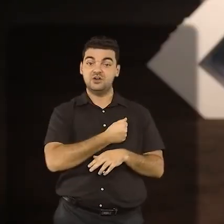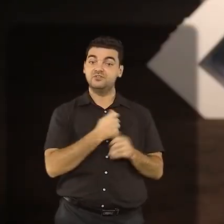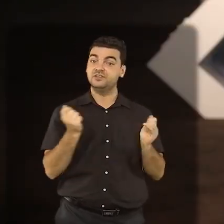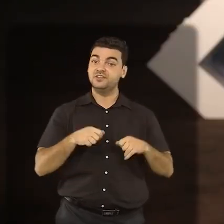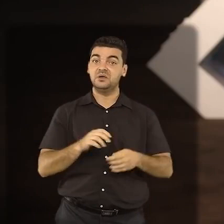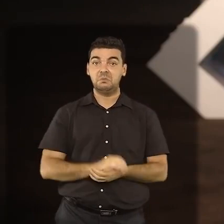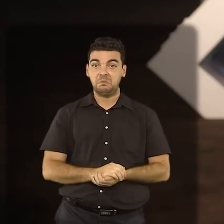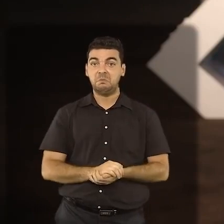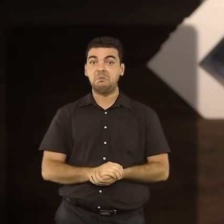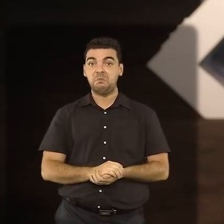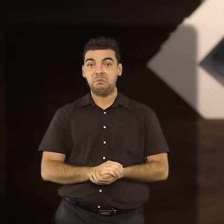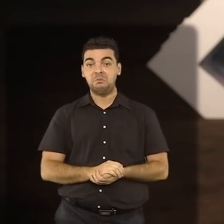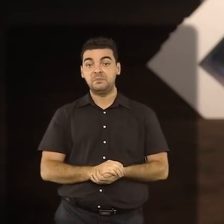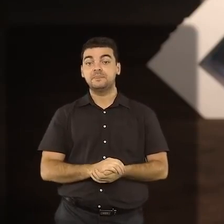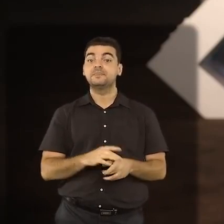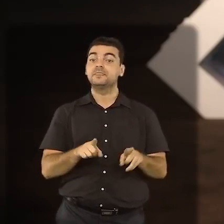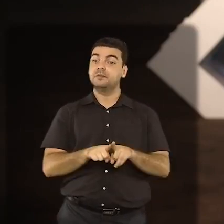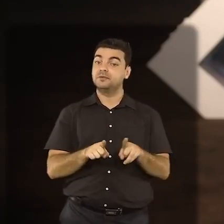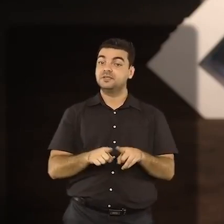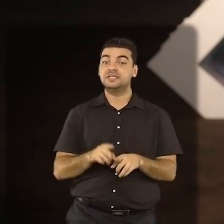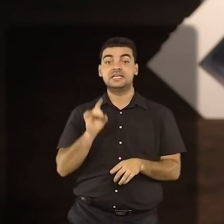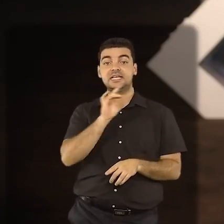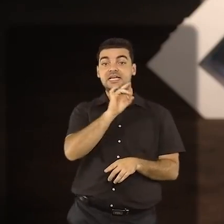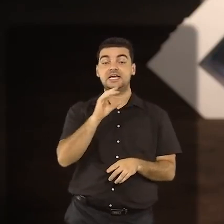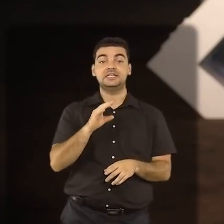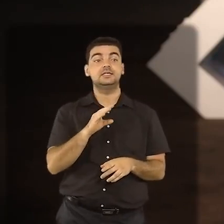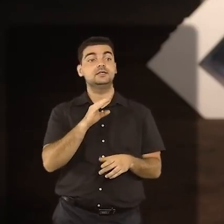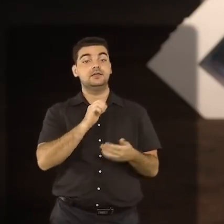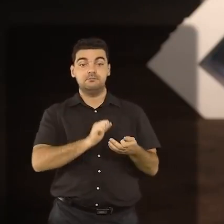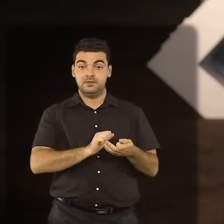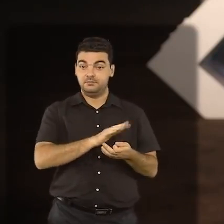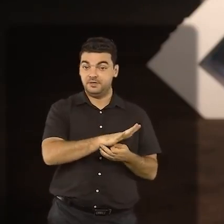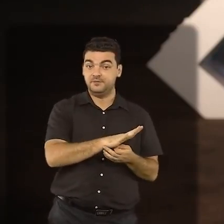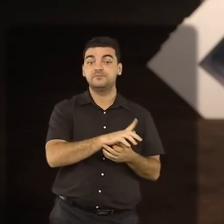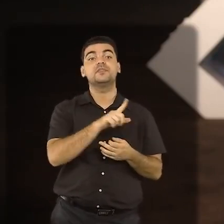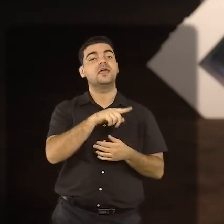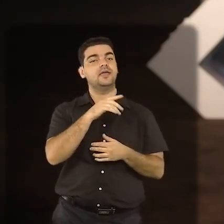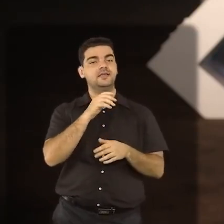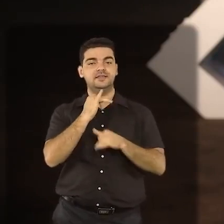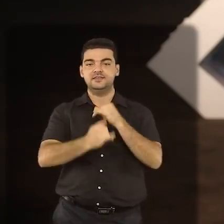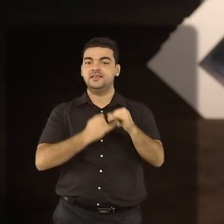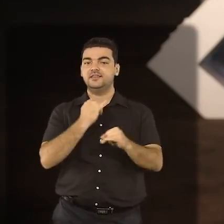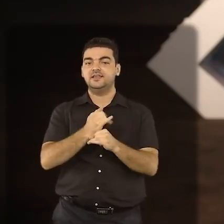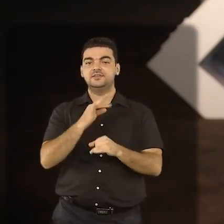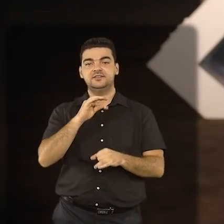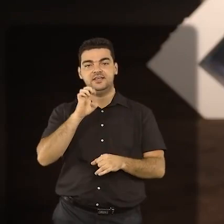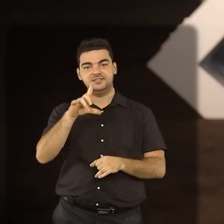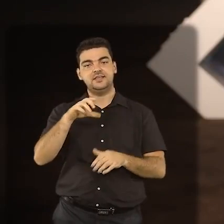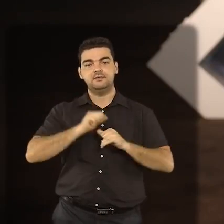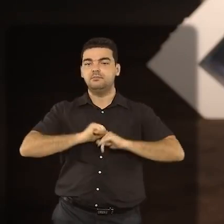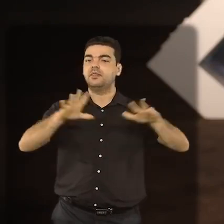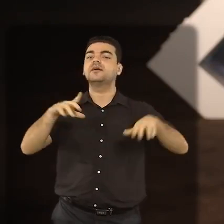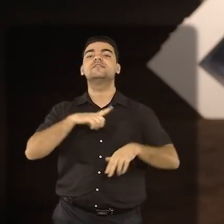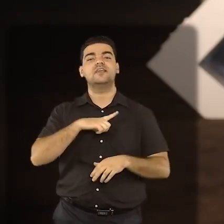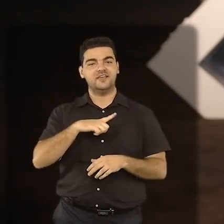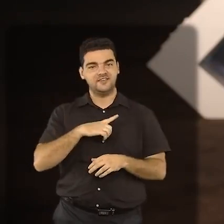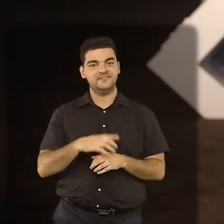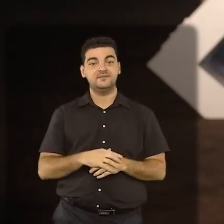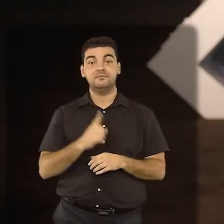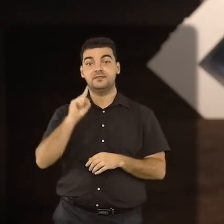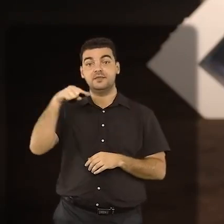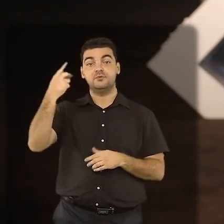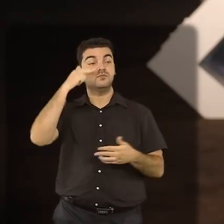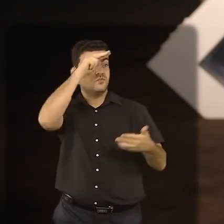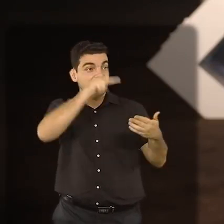naquela urna. Além disso, os boletins são divulgados no site do TSE para permitir sua